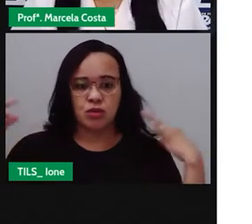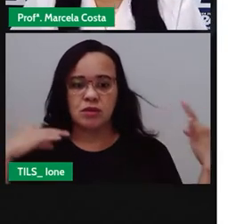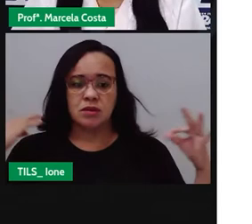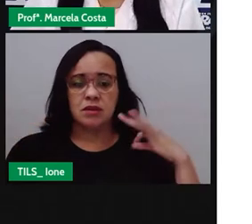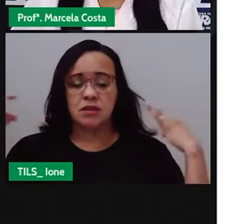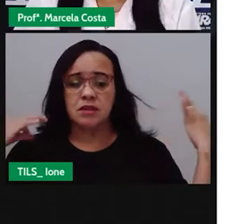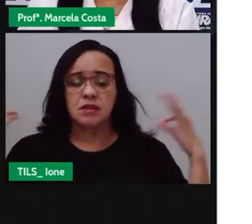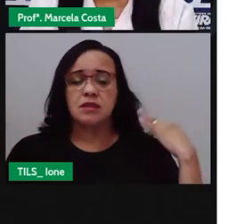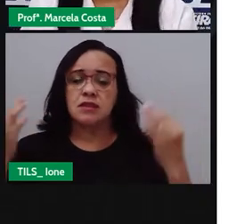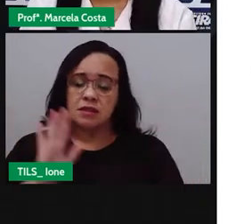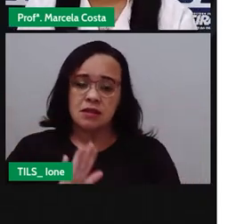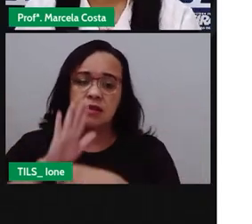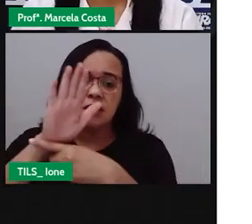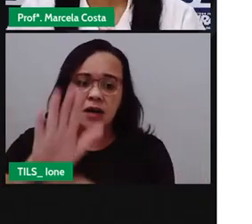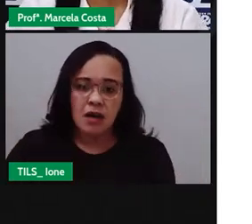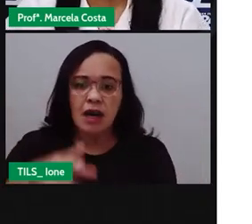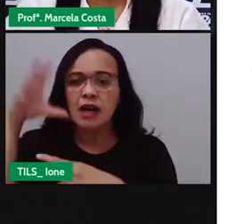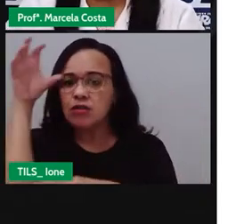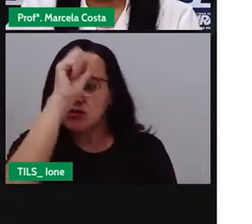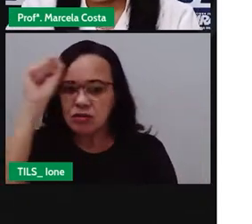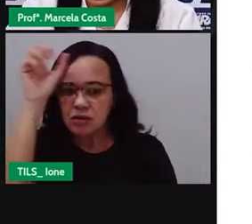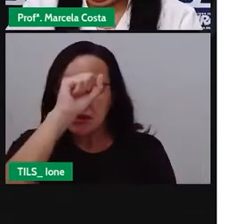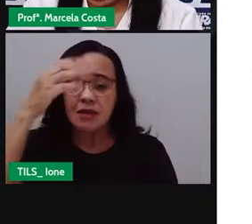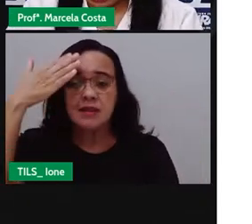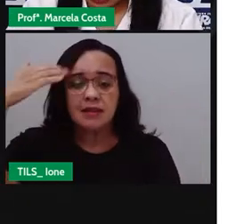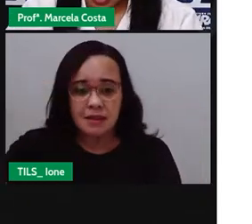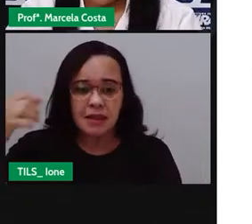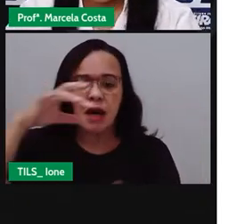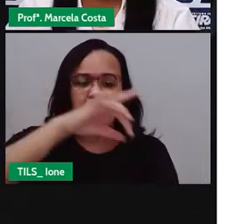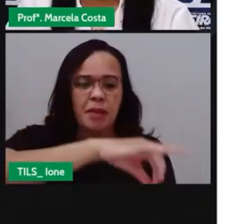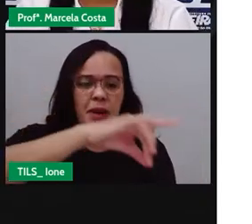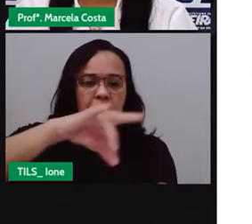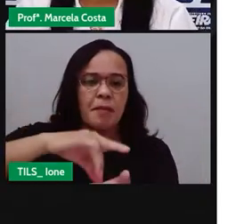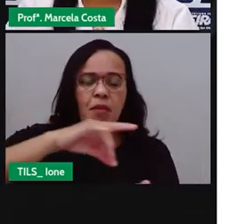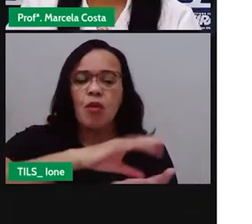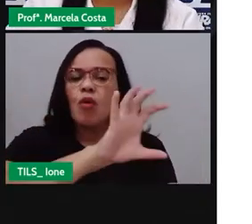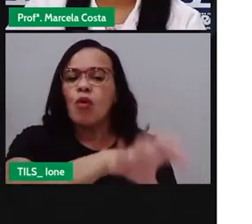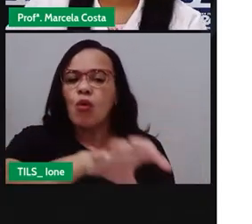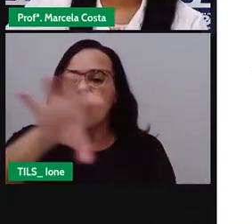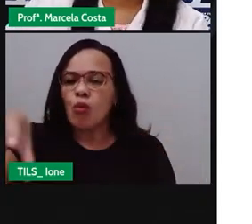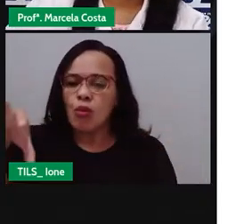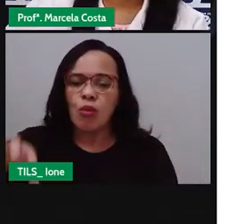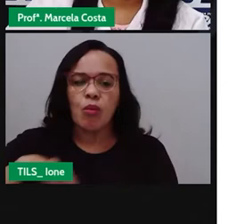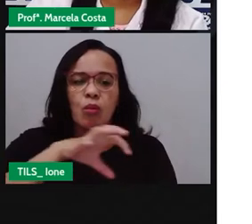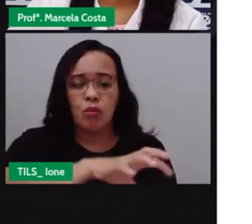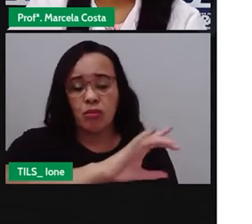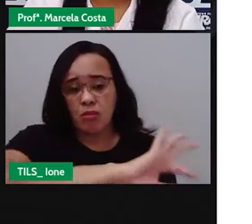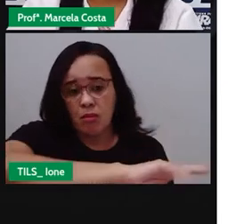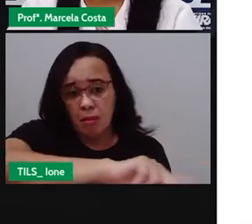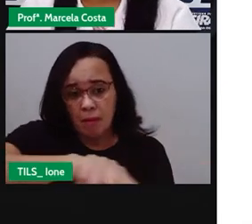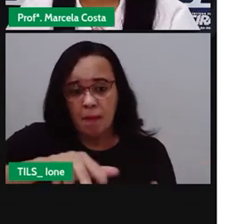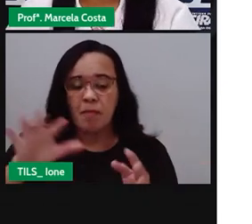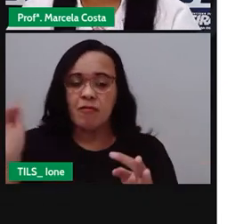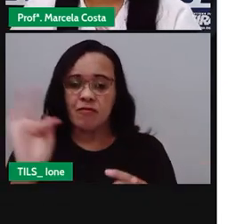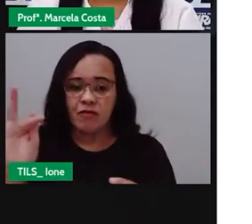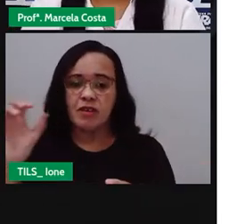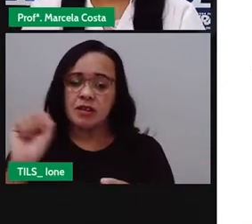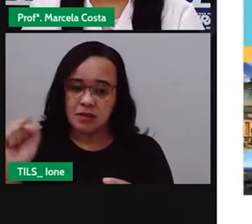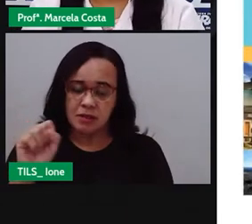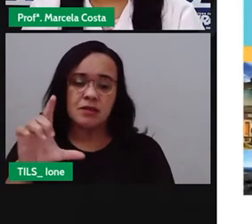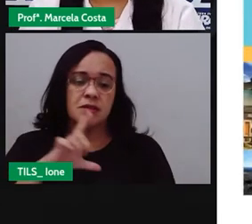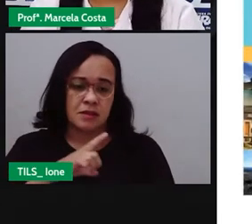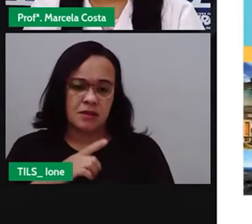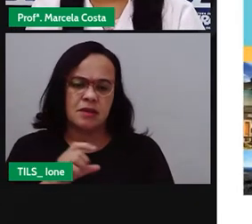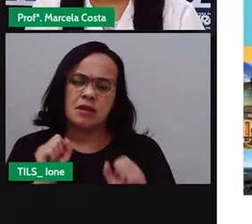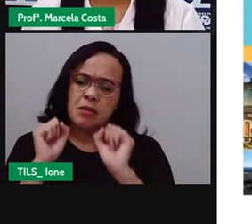mostrando os pontos turísticos de Feira de Santana. Você pode continuar fazendo a leitura desse material aí em casa junto com seus